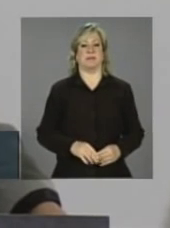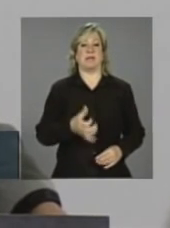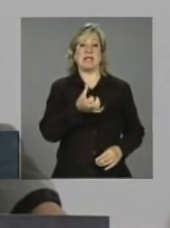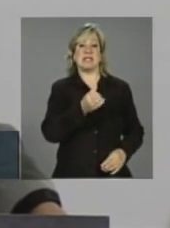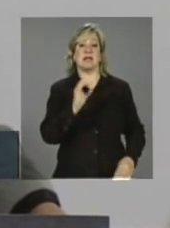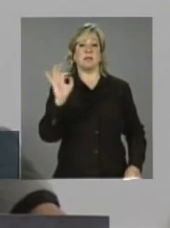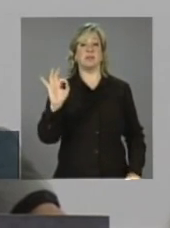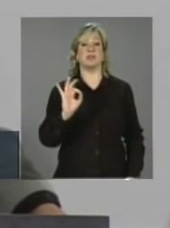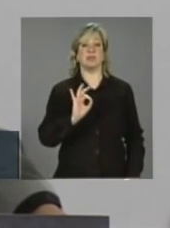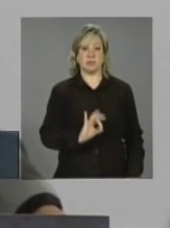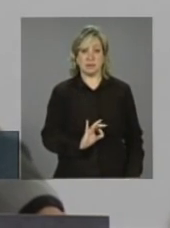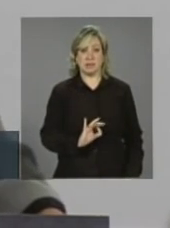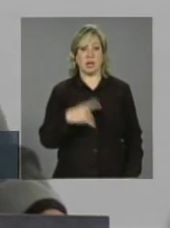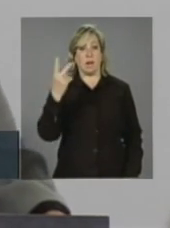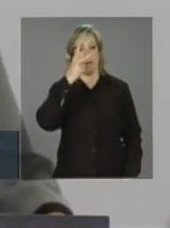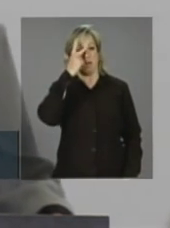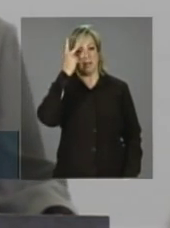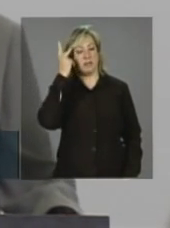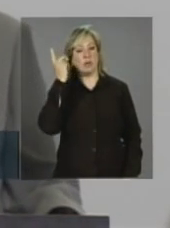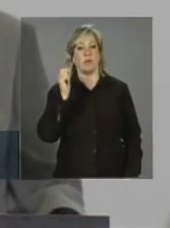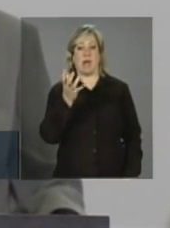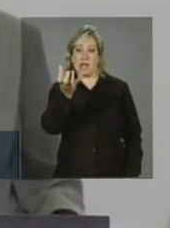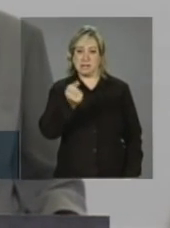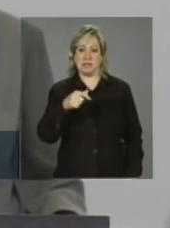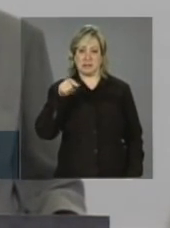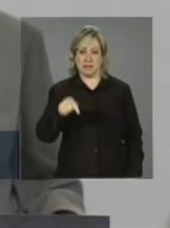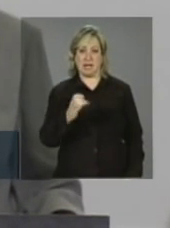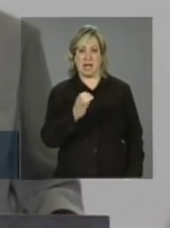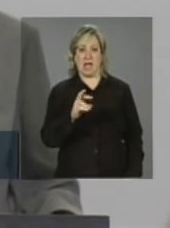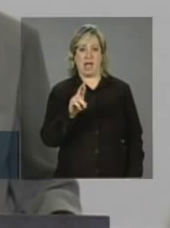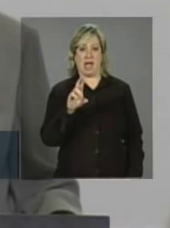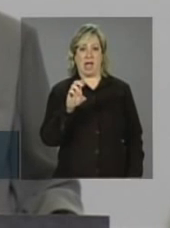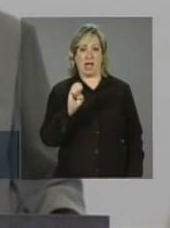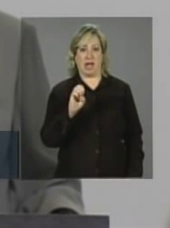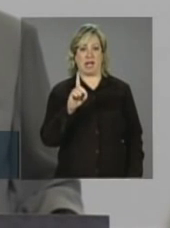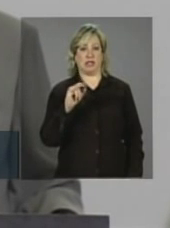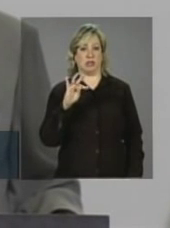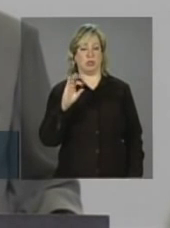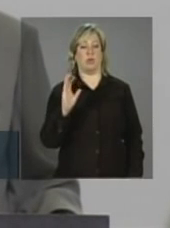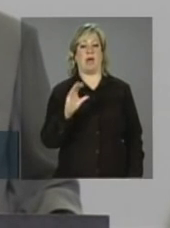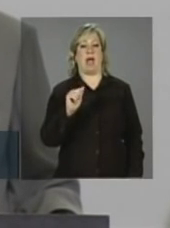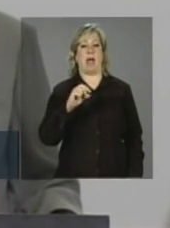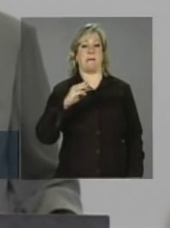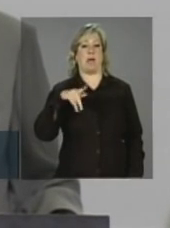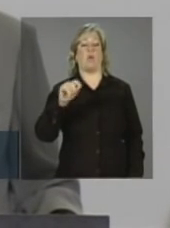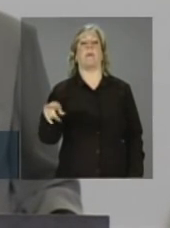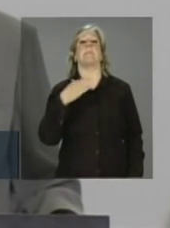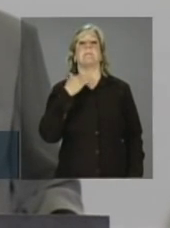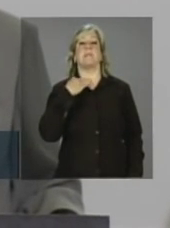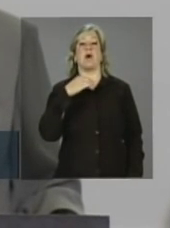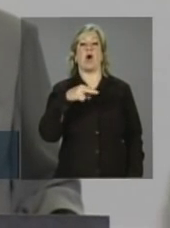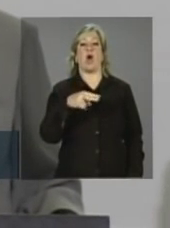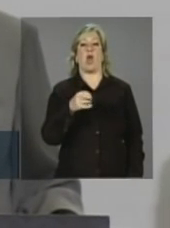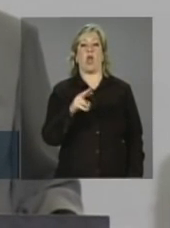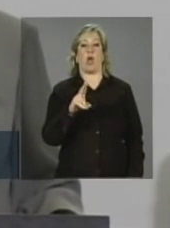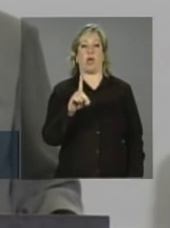60% dos beneficiários do crédito amigo do Banco do Nordeste